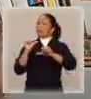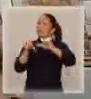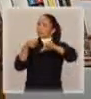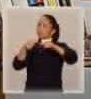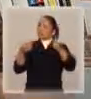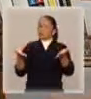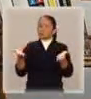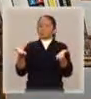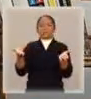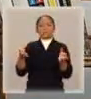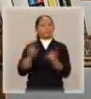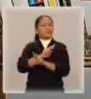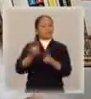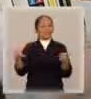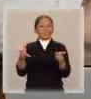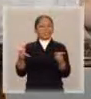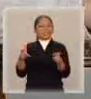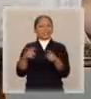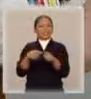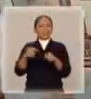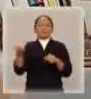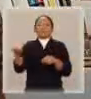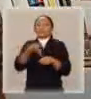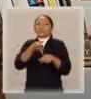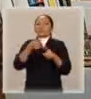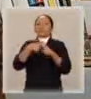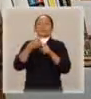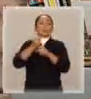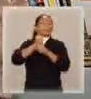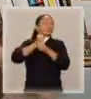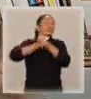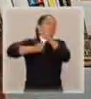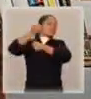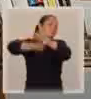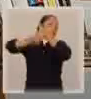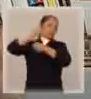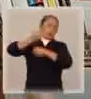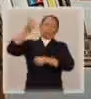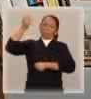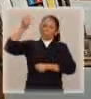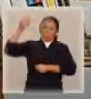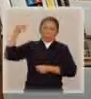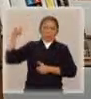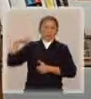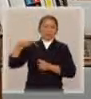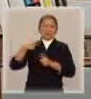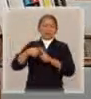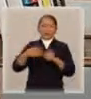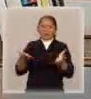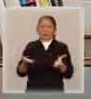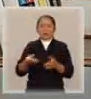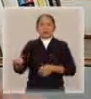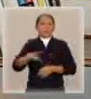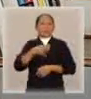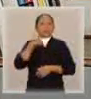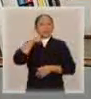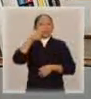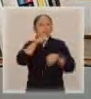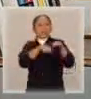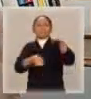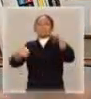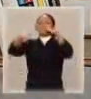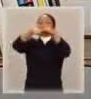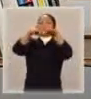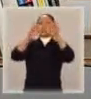história, é uma mudança recente. Metade do século passado, com o novo lugar da mulher na sociedade, o novo lugar do